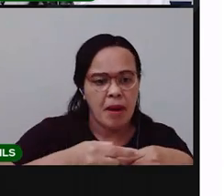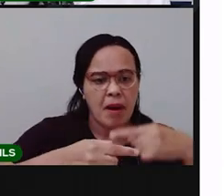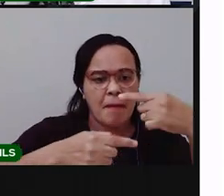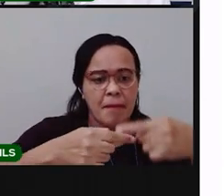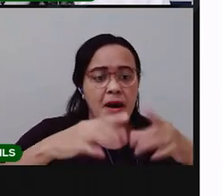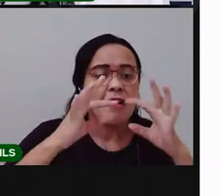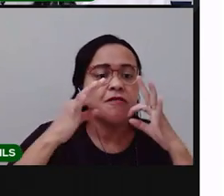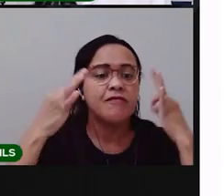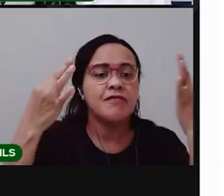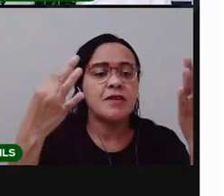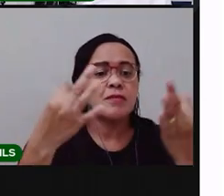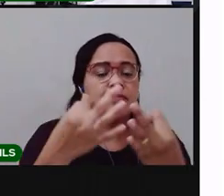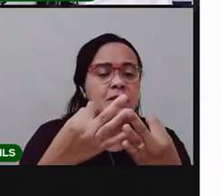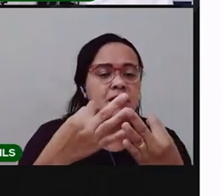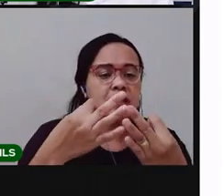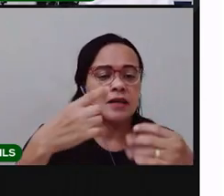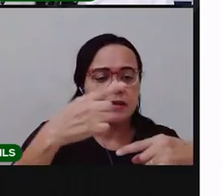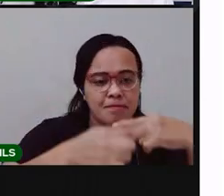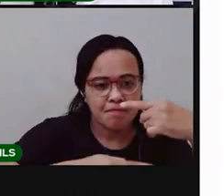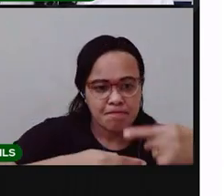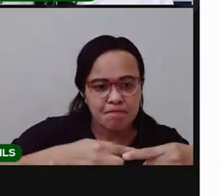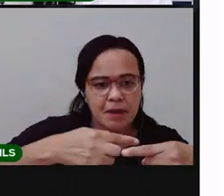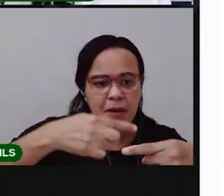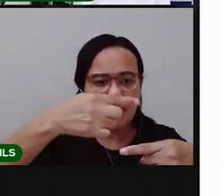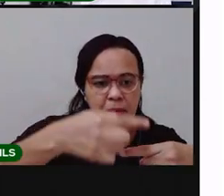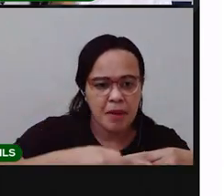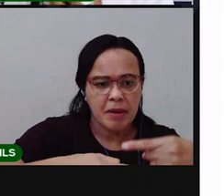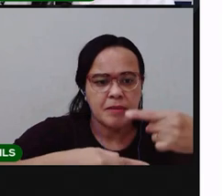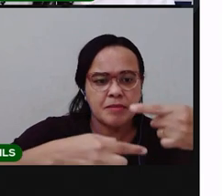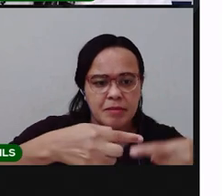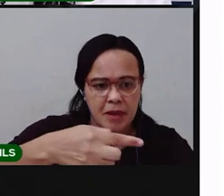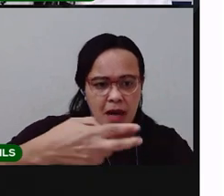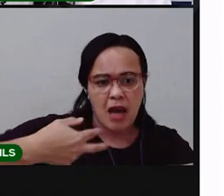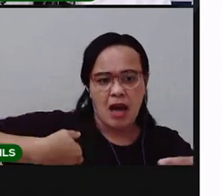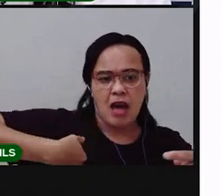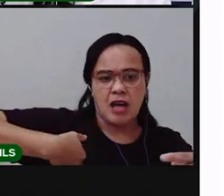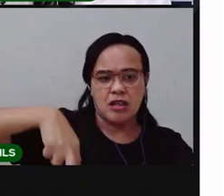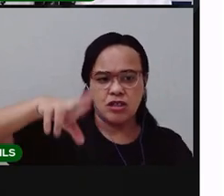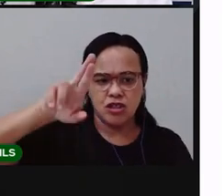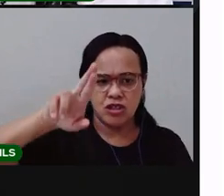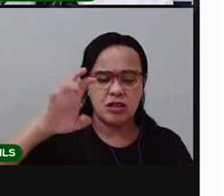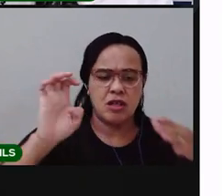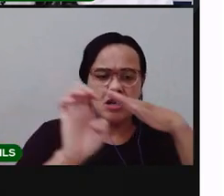E são muito importantes para as famílias, para as religiões, para as empresas.